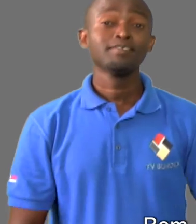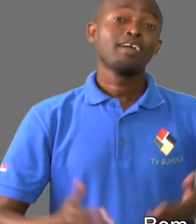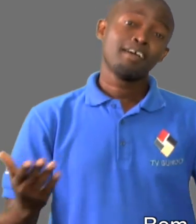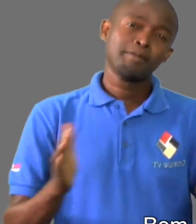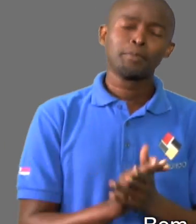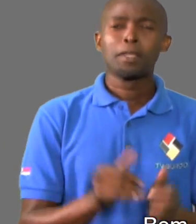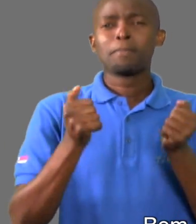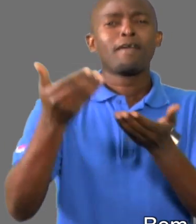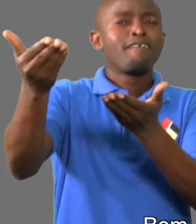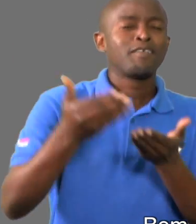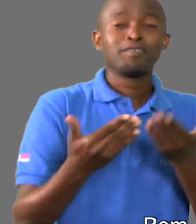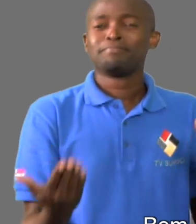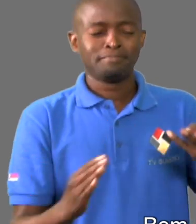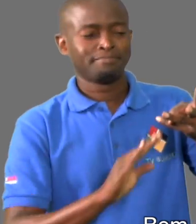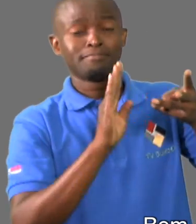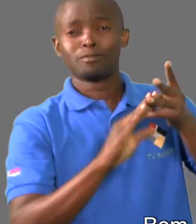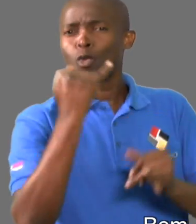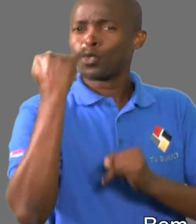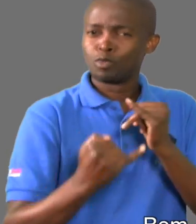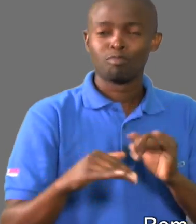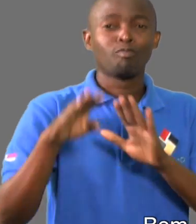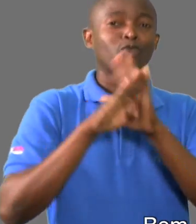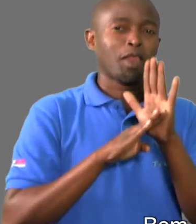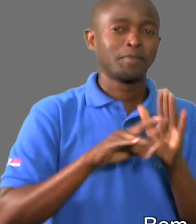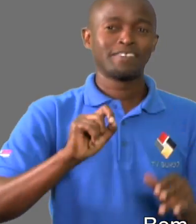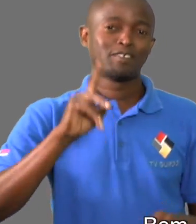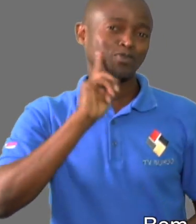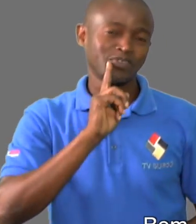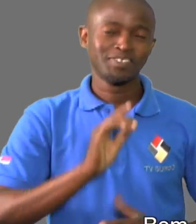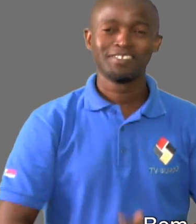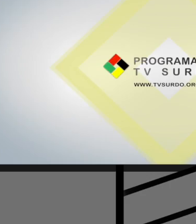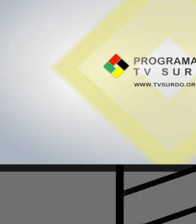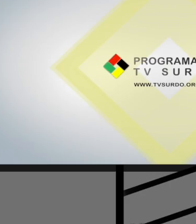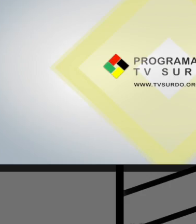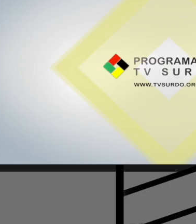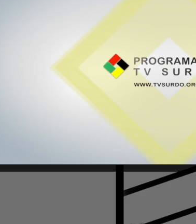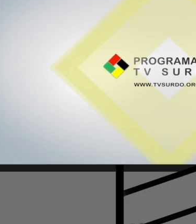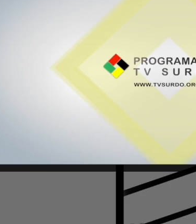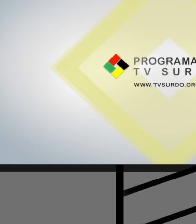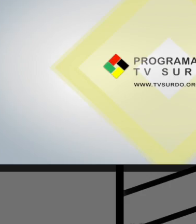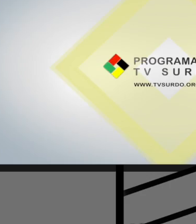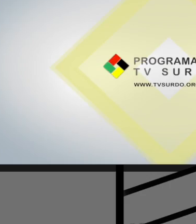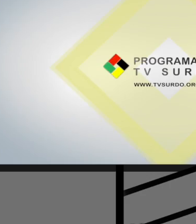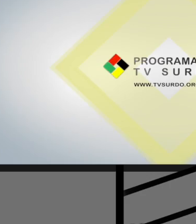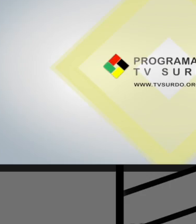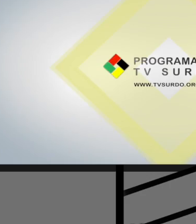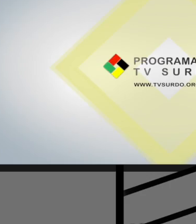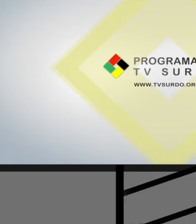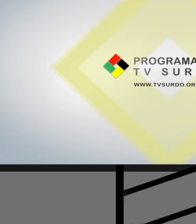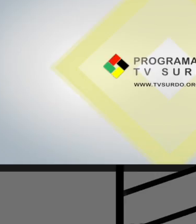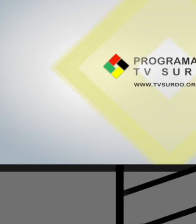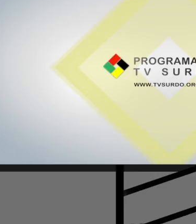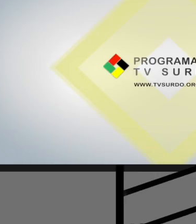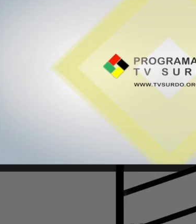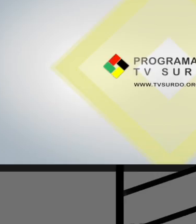Bem-vindo ao terceiro e último bloco do programa da TV Surdo. Já na reta final do nosso programa,